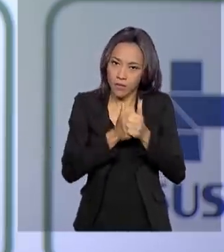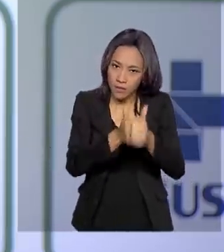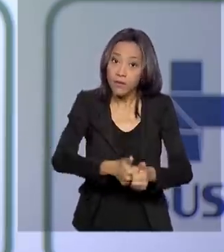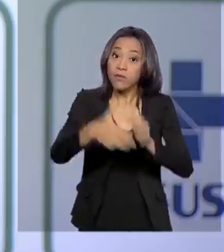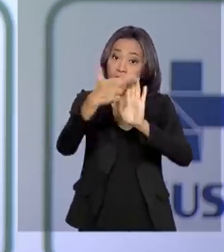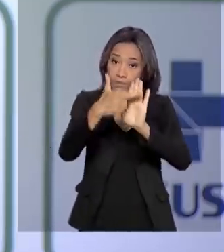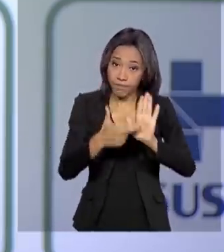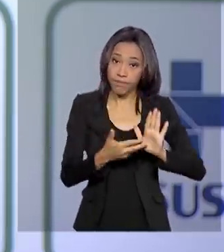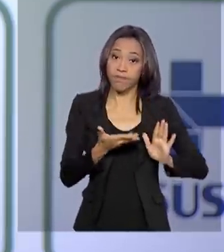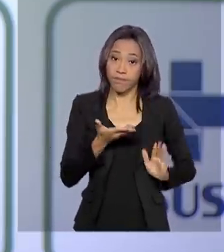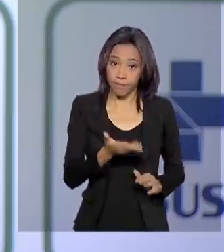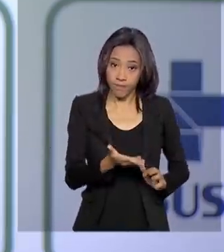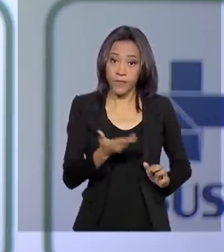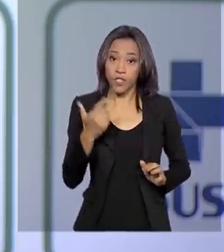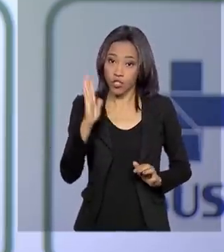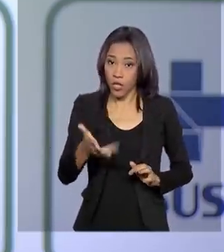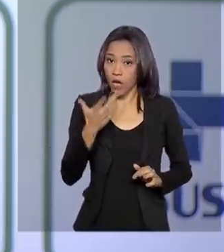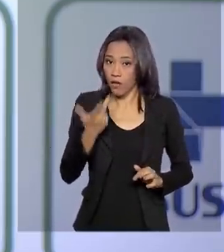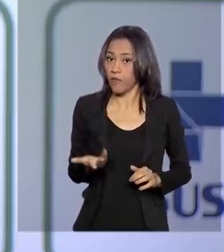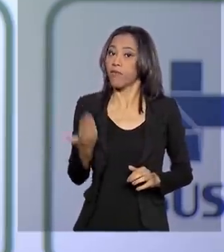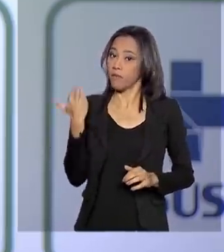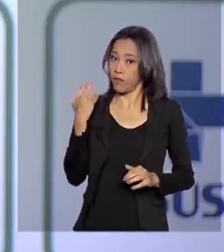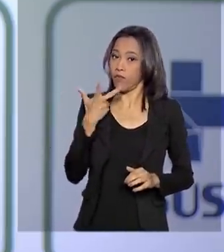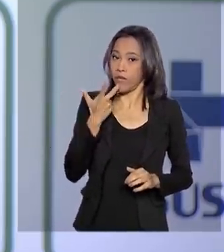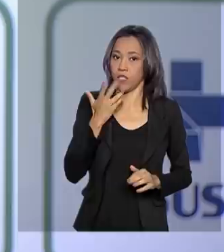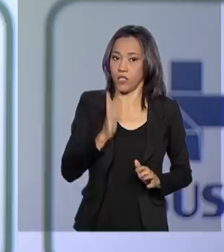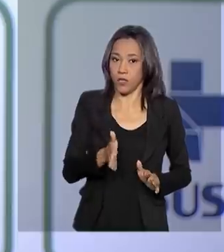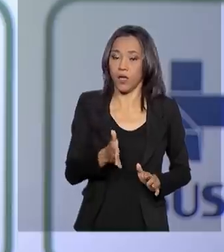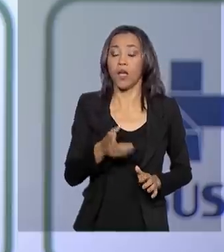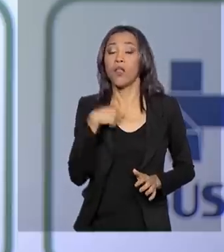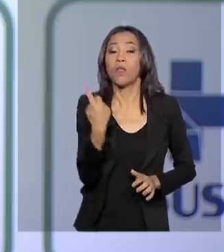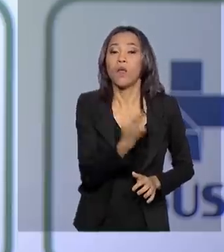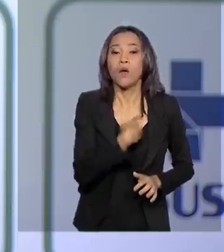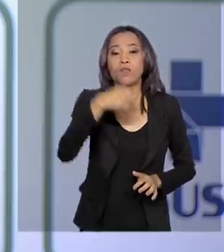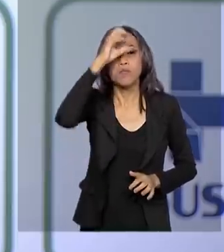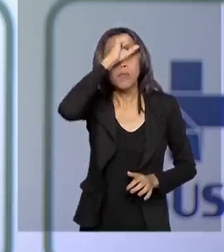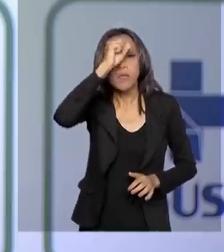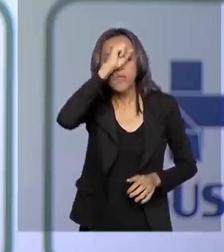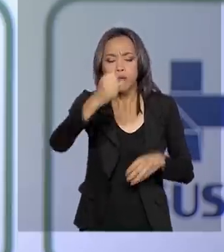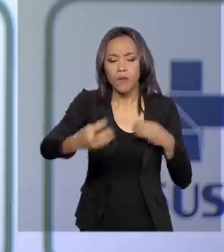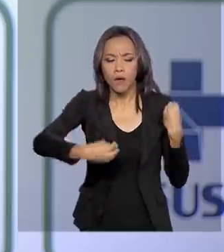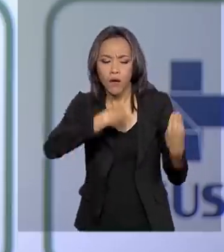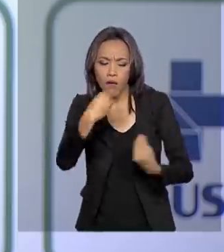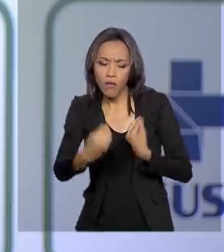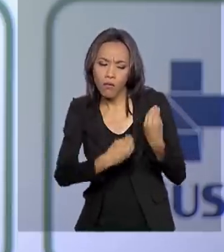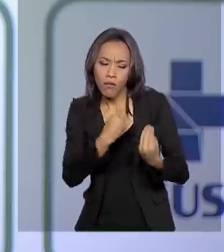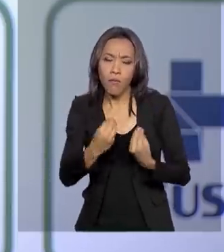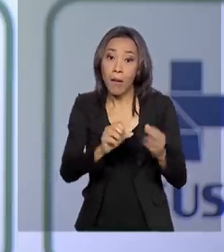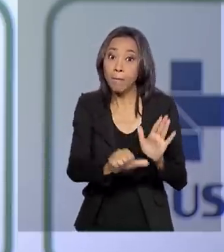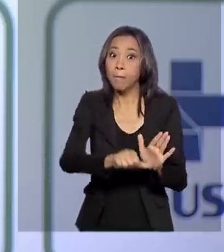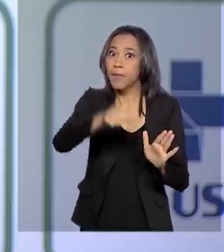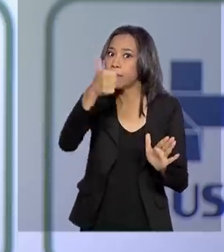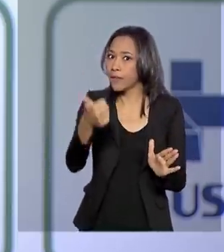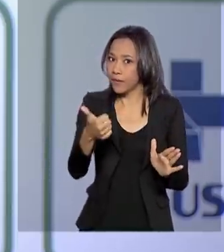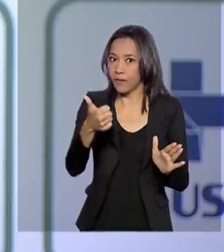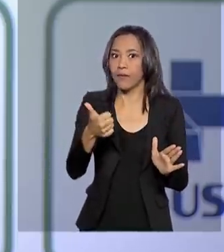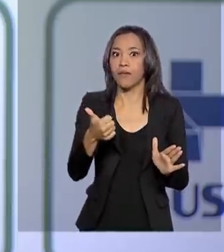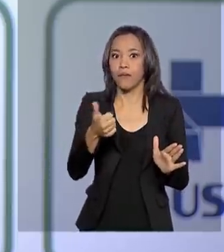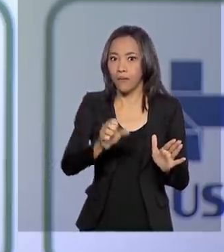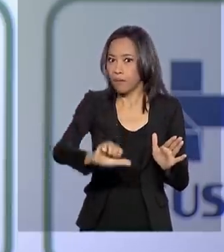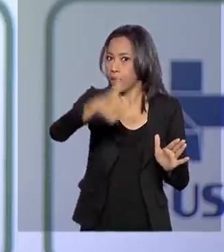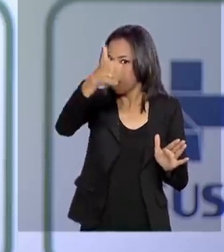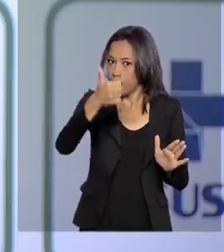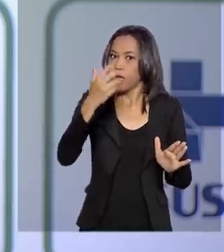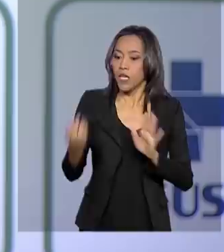Obviamente, como eu mencionei, nós estamos aprendendo a lidar. É a primeira quarentena que nós fazemos. Nós criamos